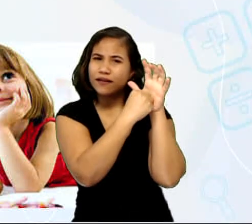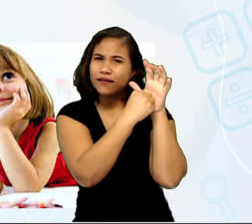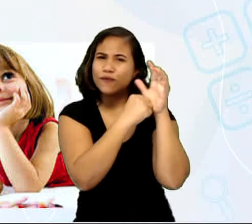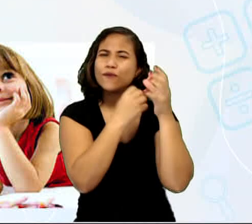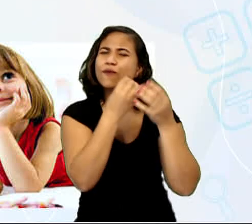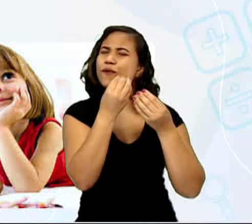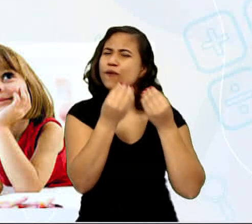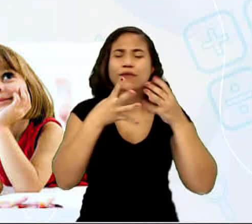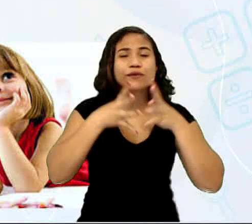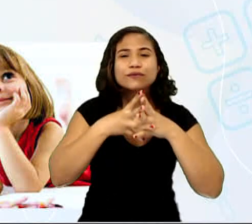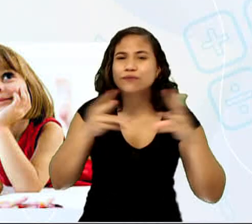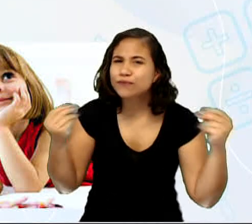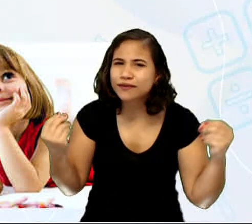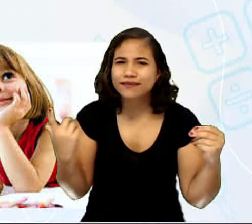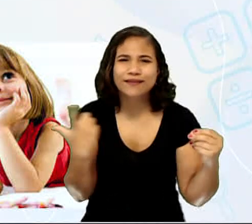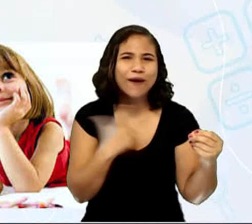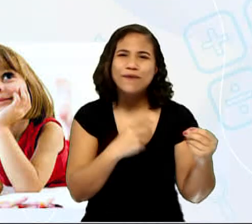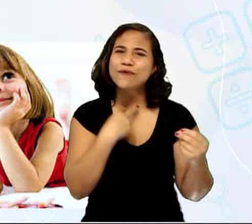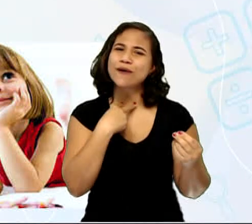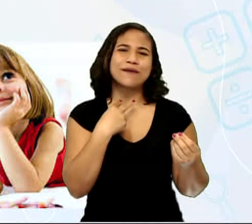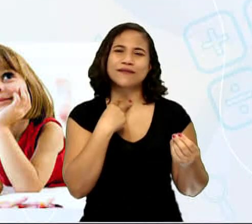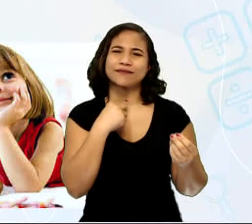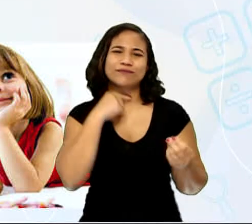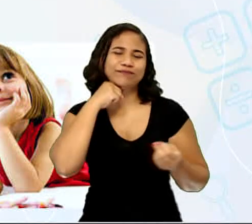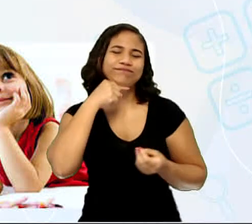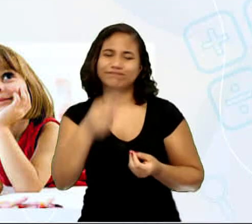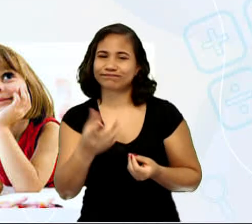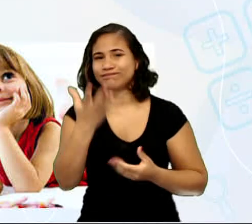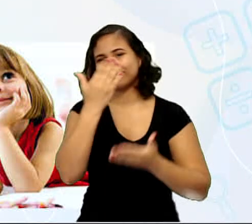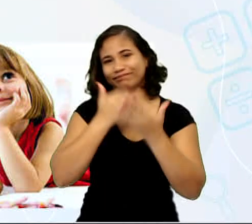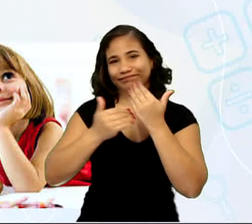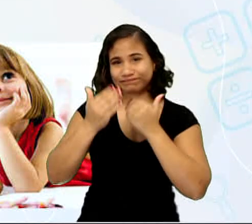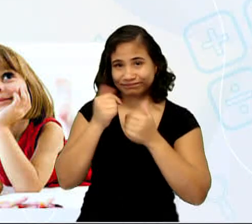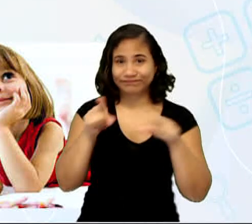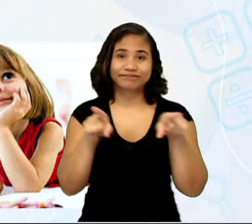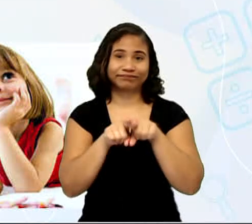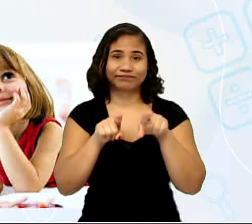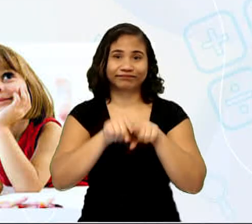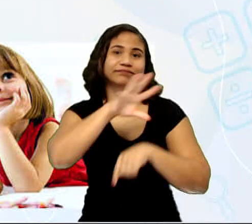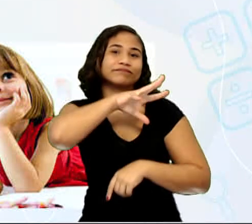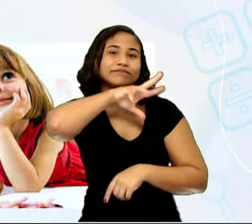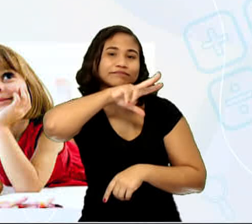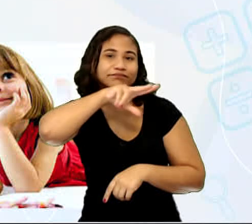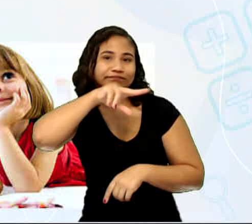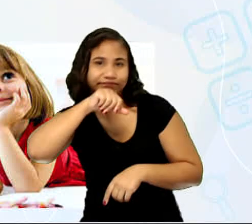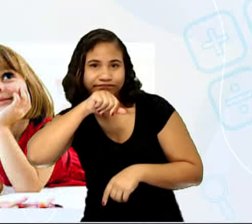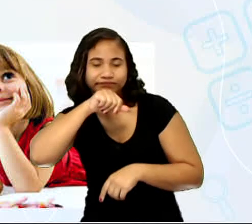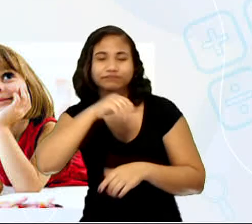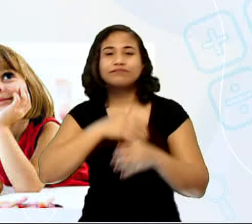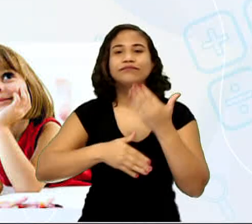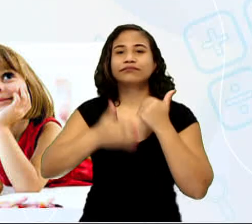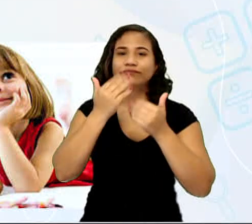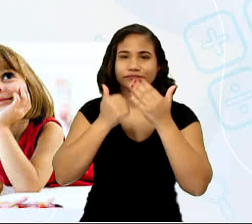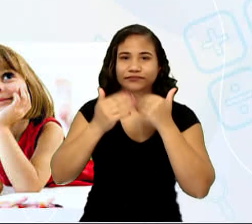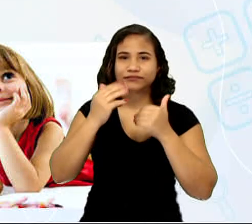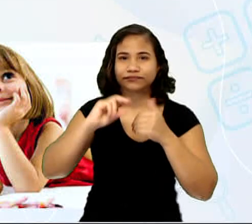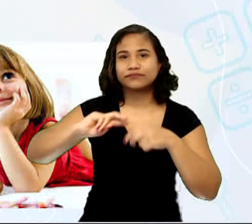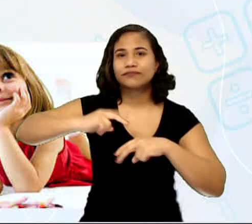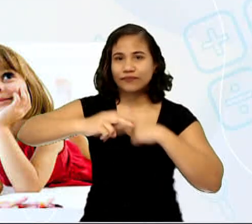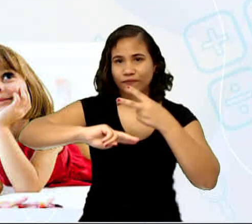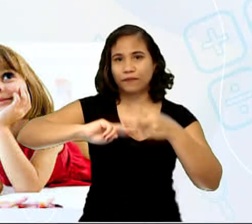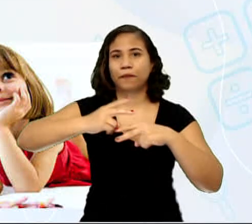como se alimentar. Da mesma forma, os animais também que se alimentam secundários, os